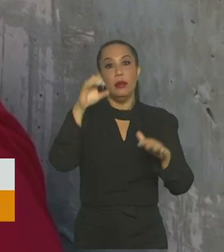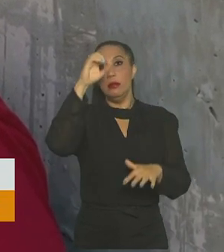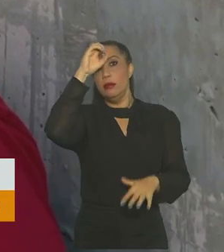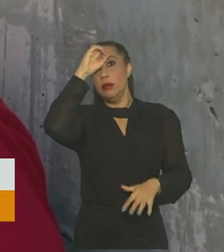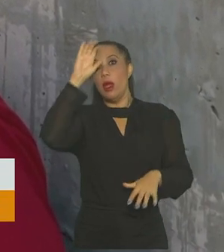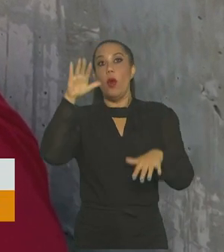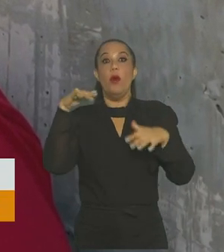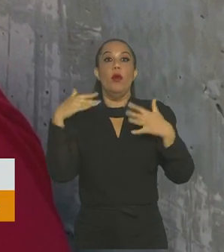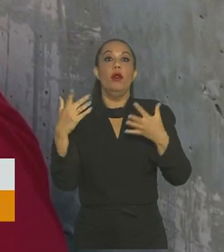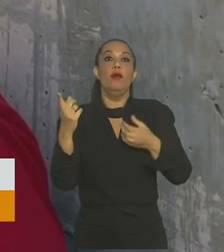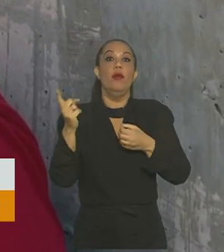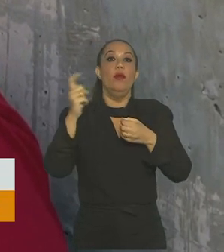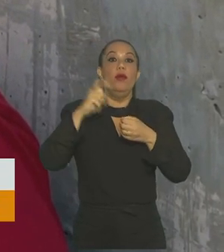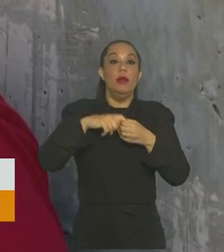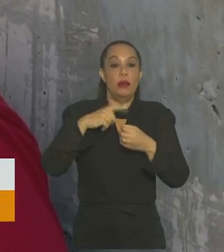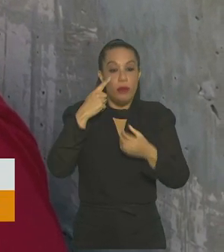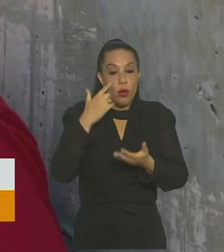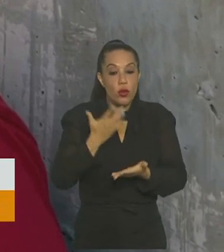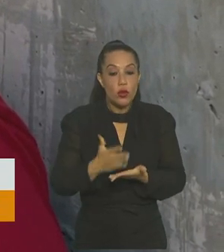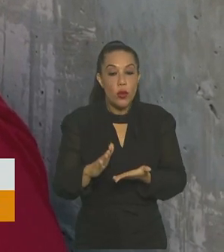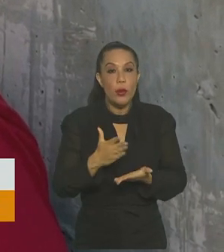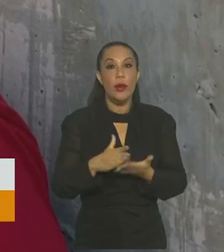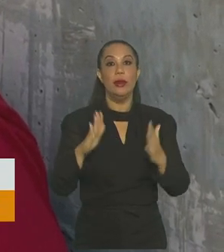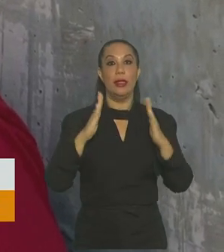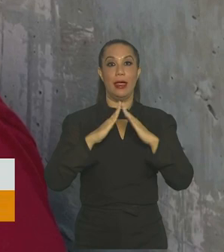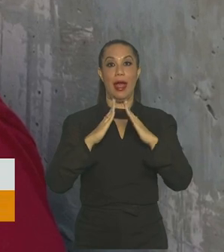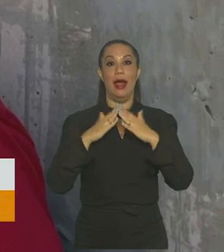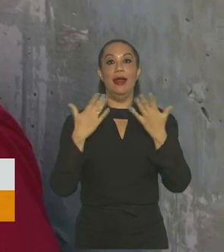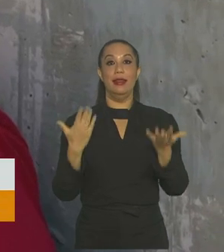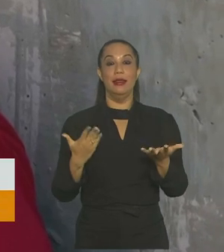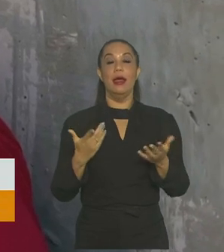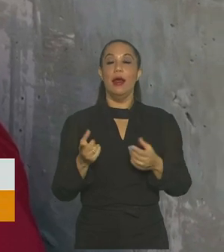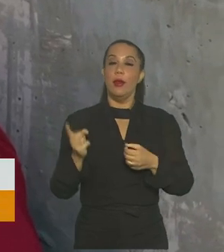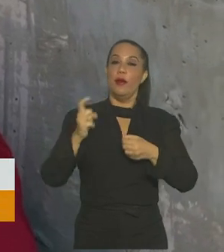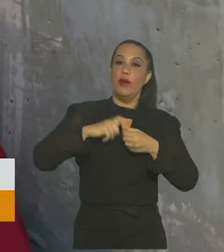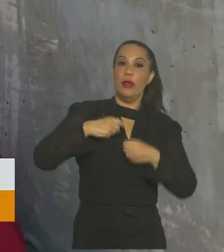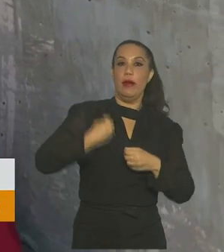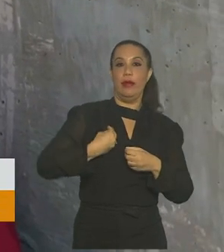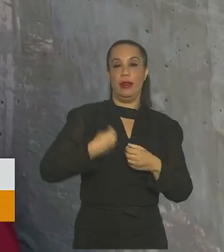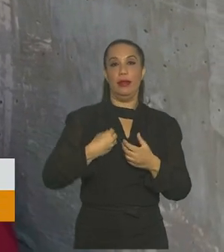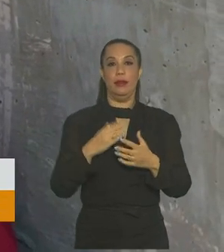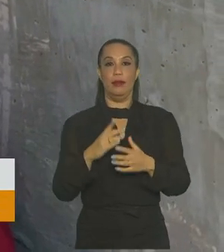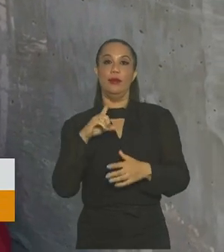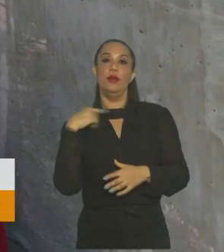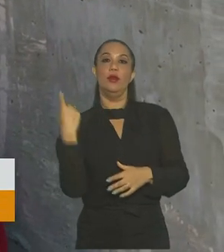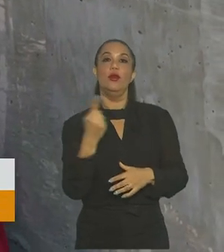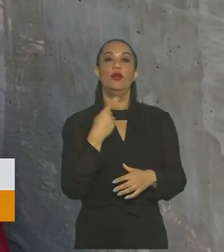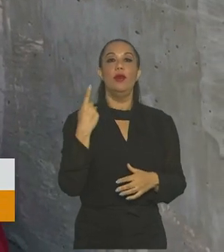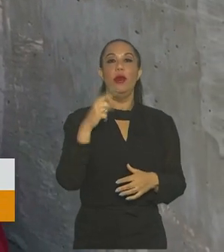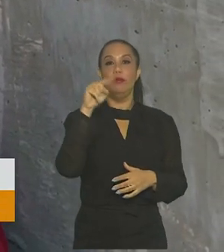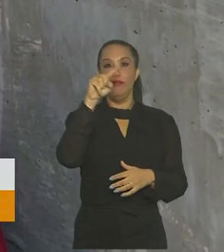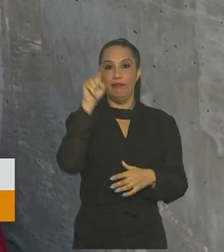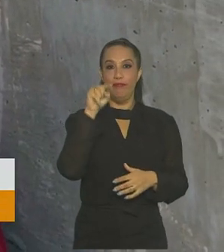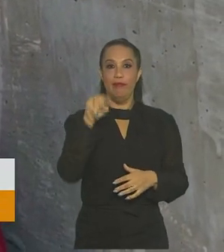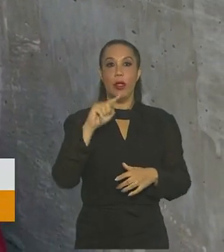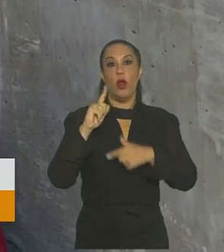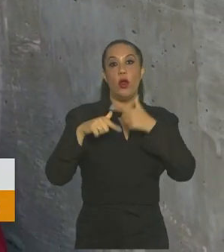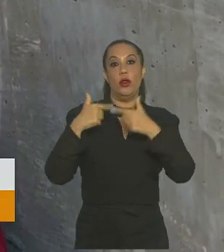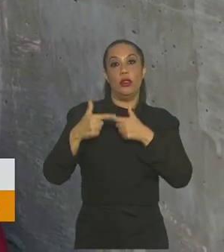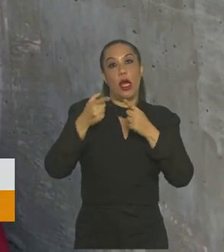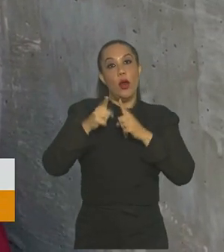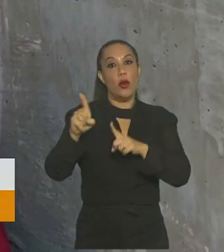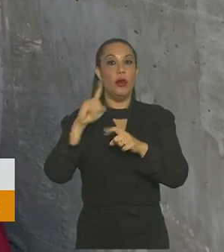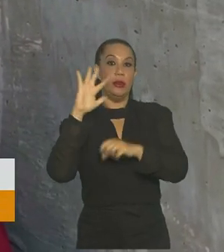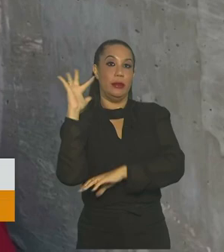quando vão poder ver o que sobrou da casa em que moravam para recomeçar a vida. Mas quem somos nós para lutar